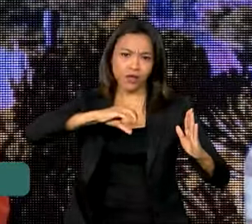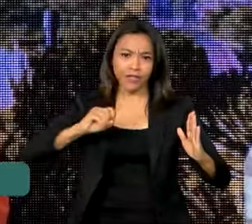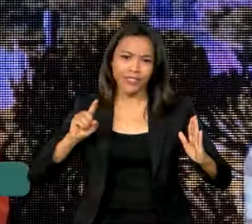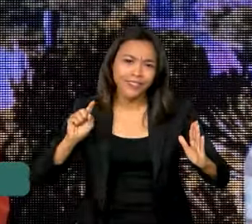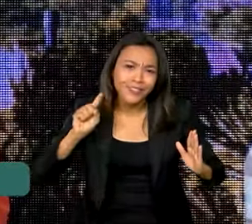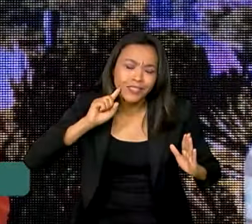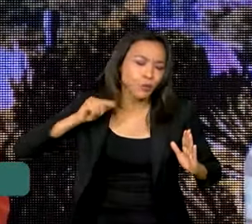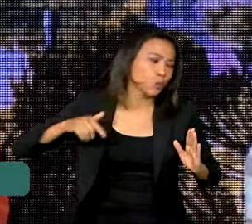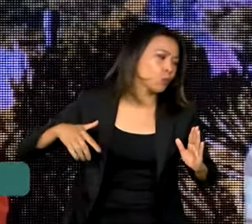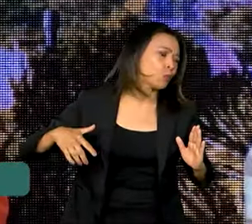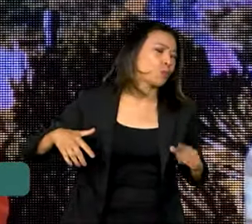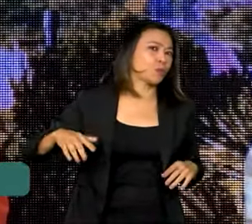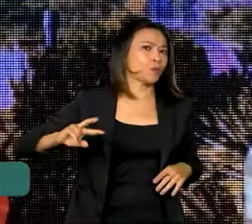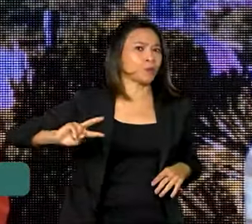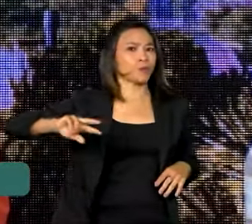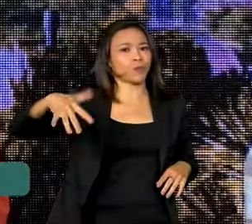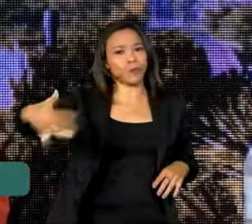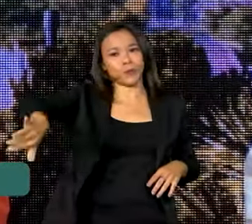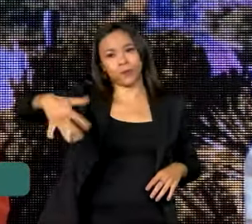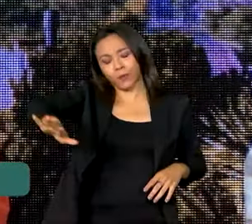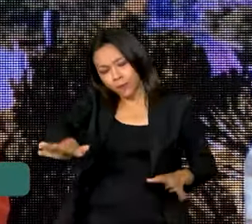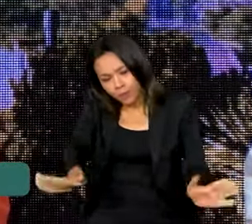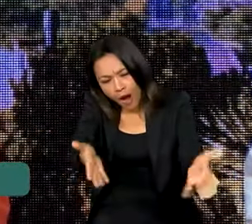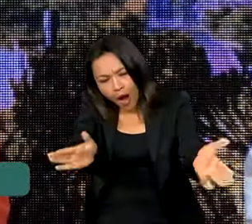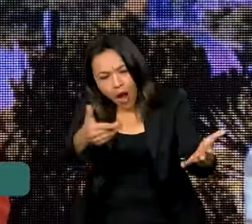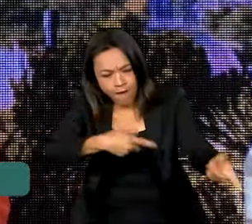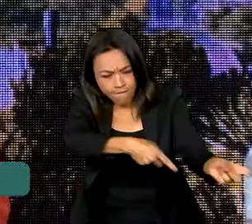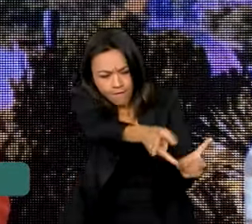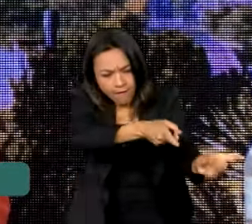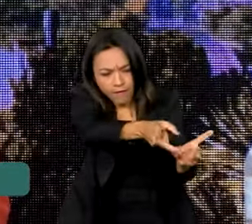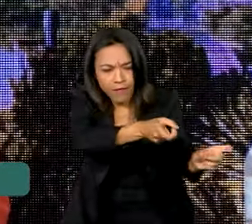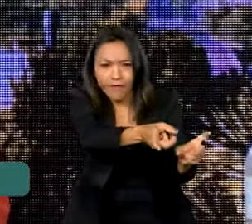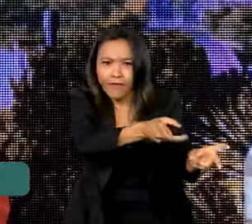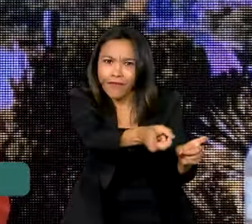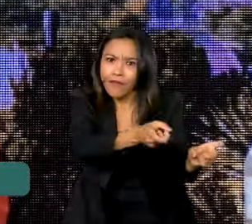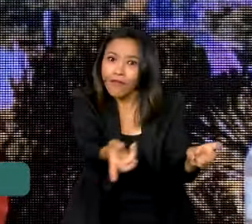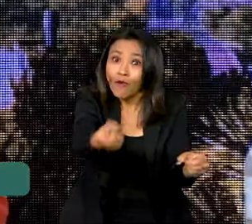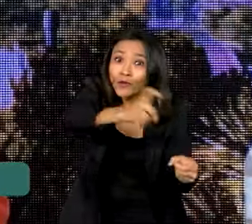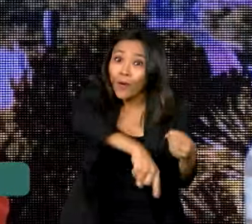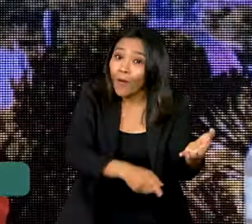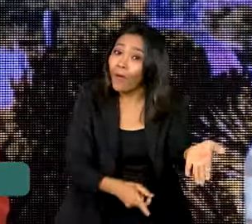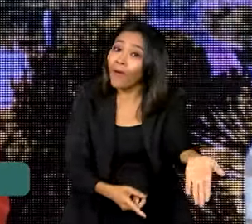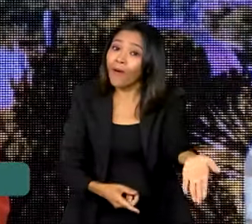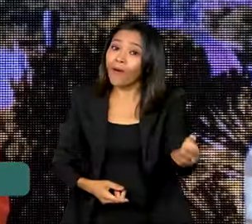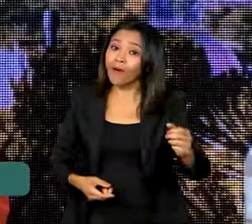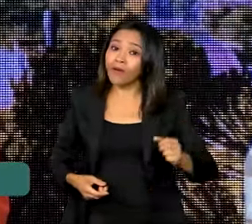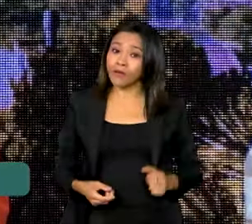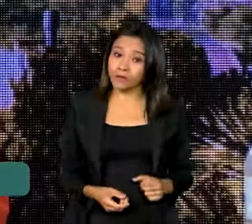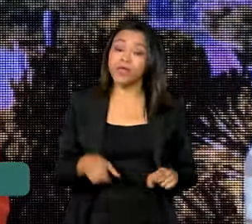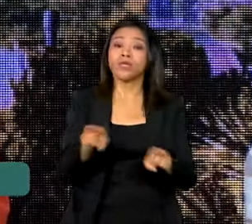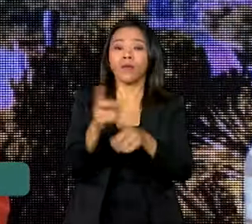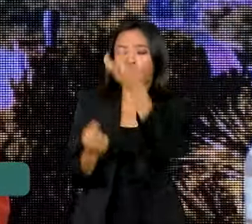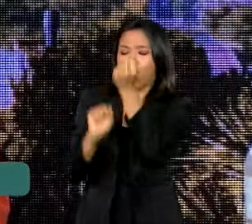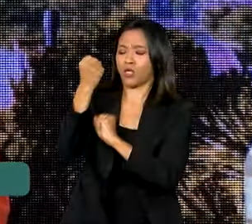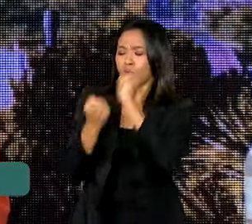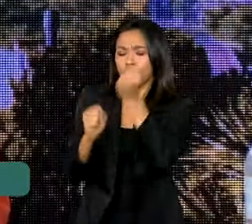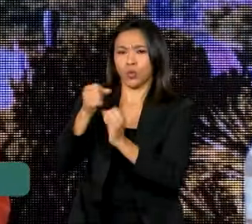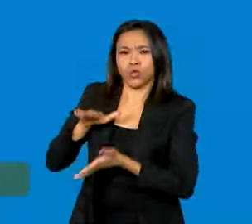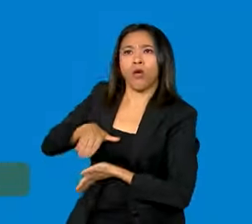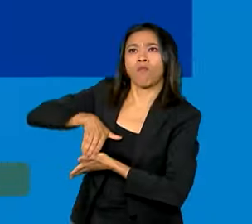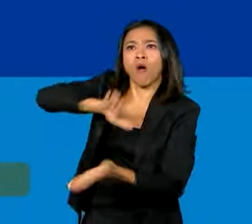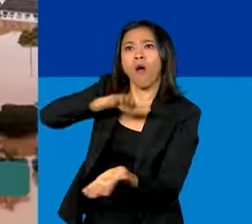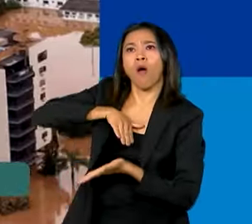multiplicador, onde o comércio voltou a vender de forma muito intensa, onde as encomendas da indústria hoje são muito